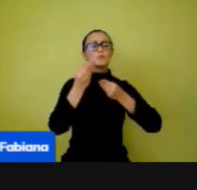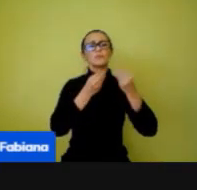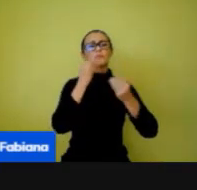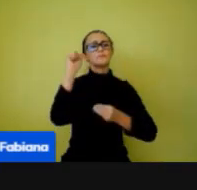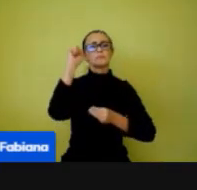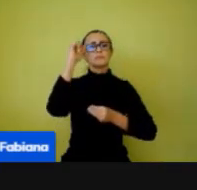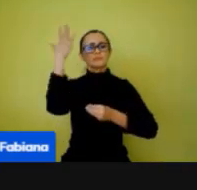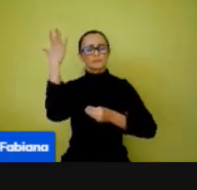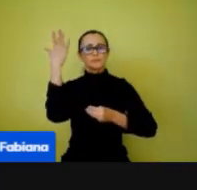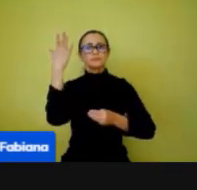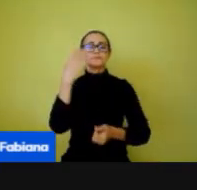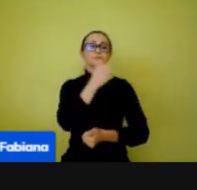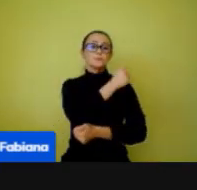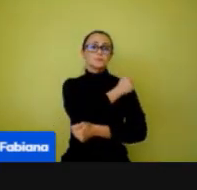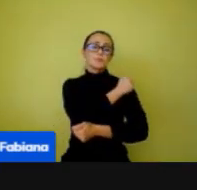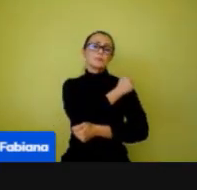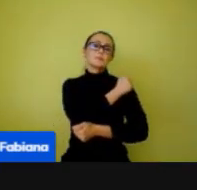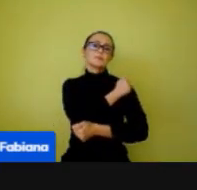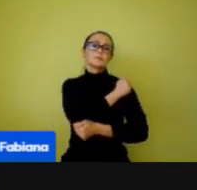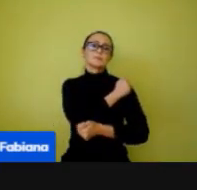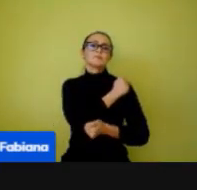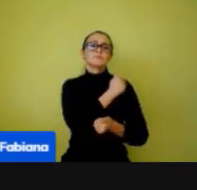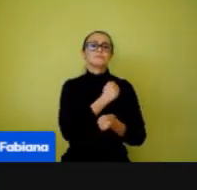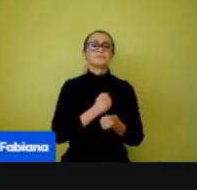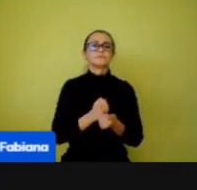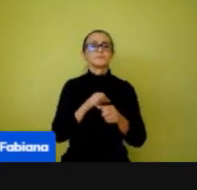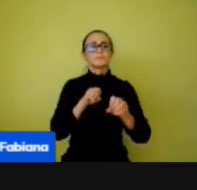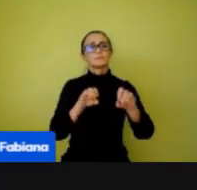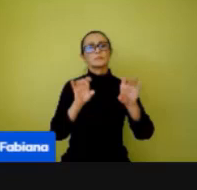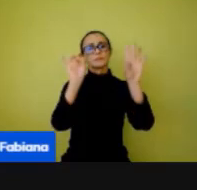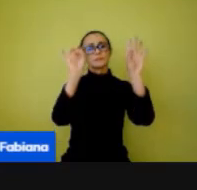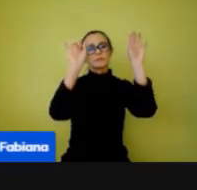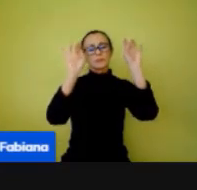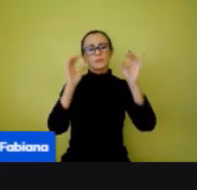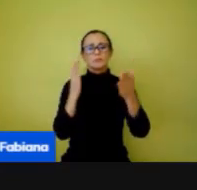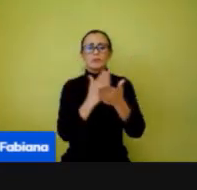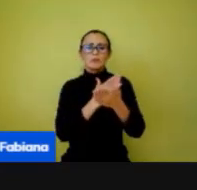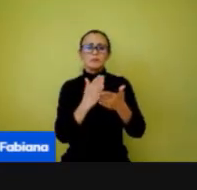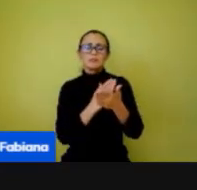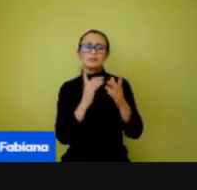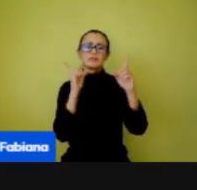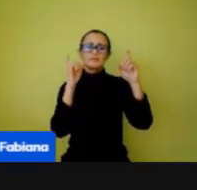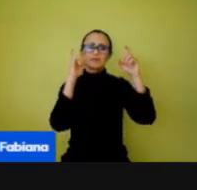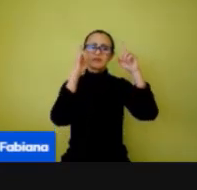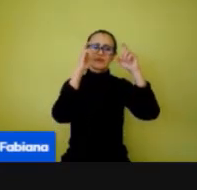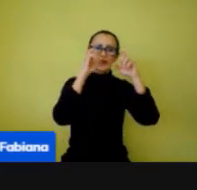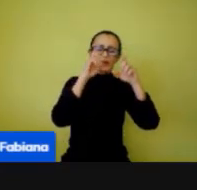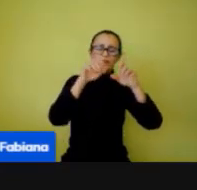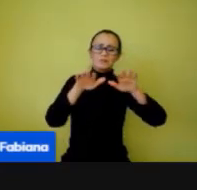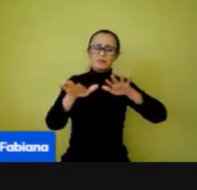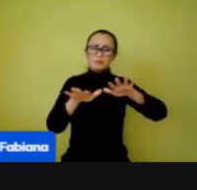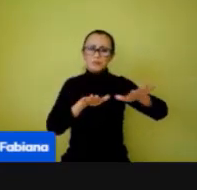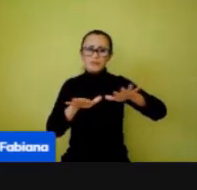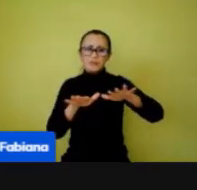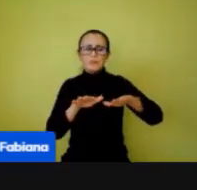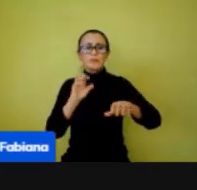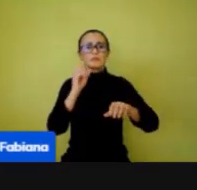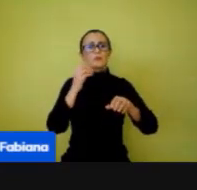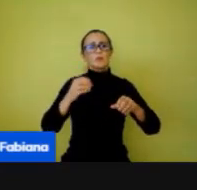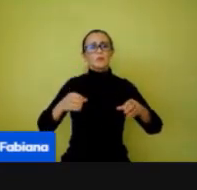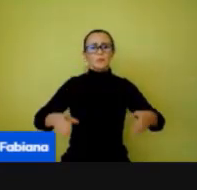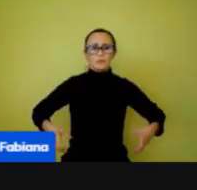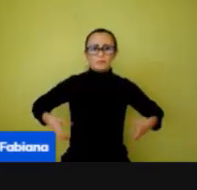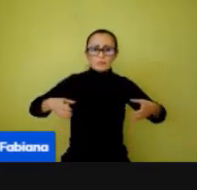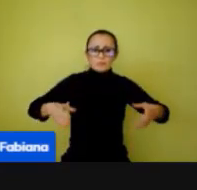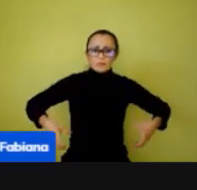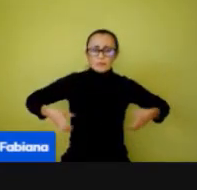da educação especial, às vezes, que têm mais dificuldade de mobilidade, cadeirante, às vezes, têm algum